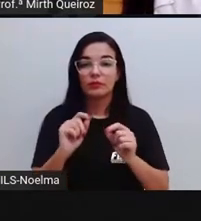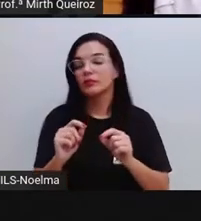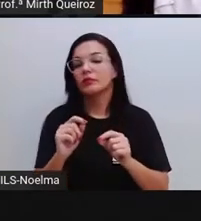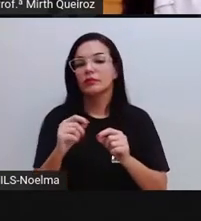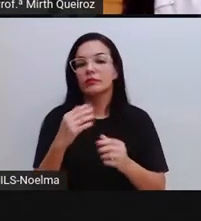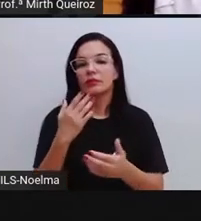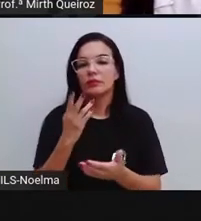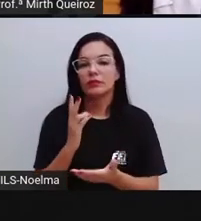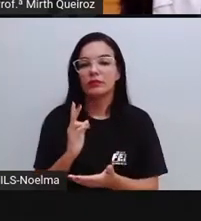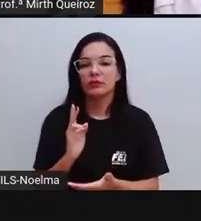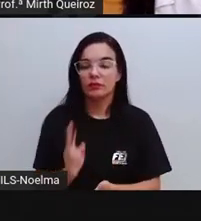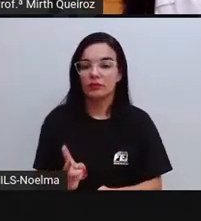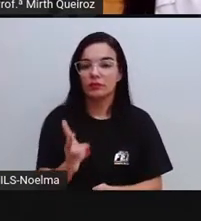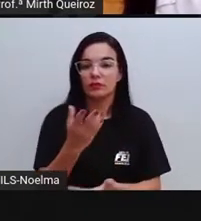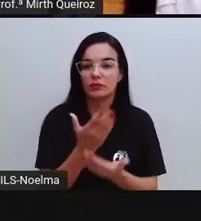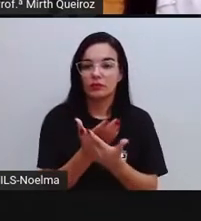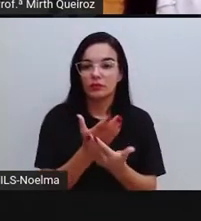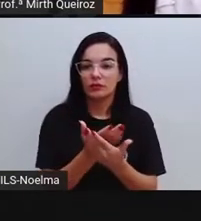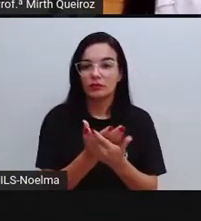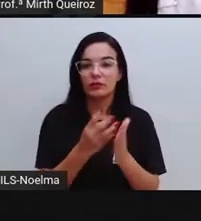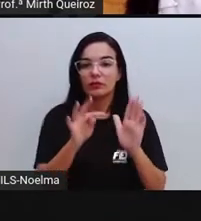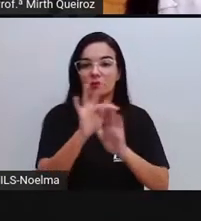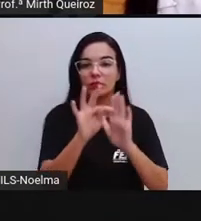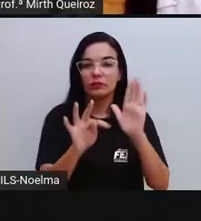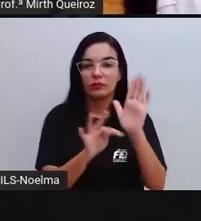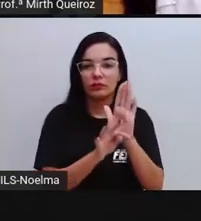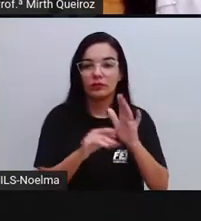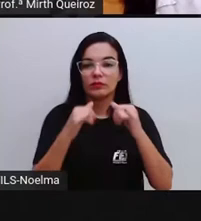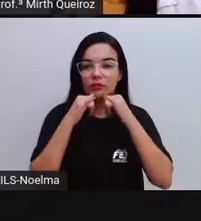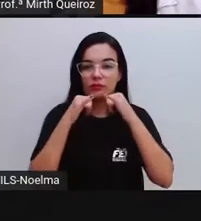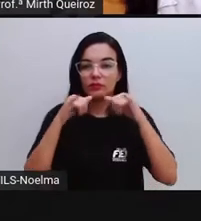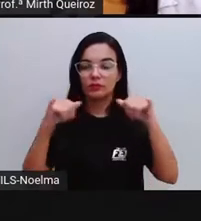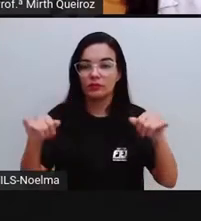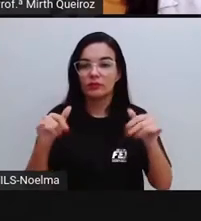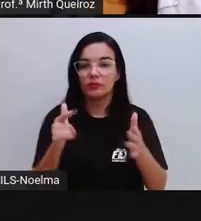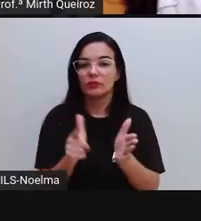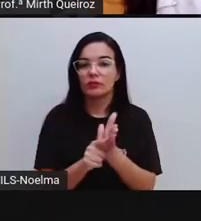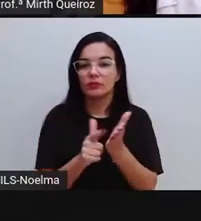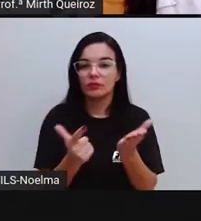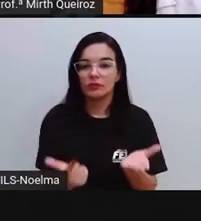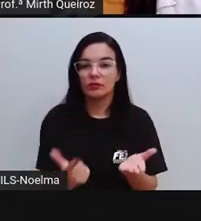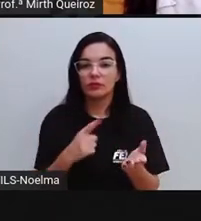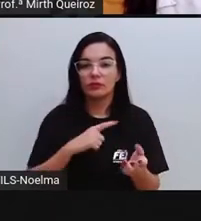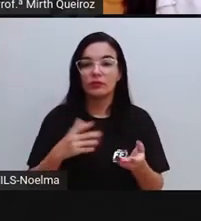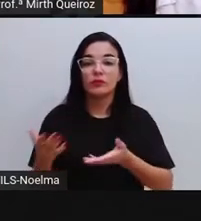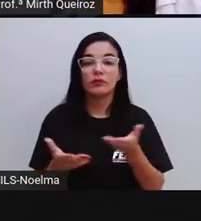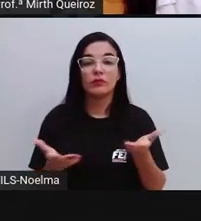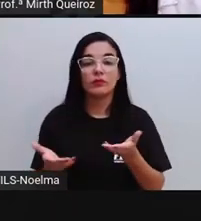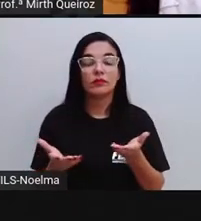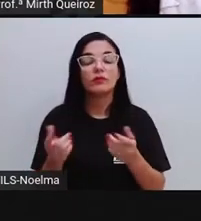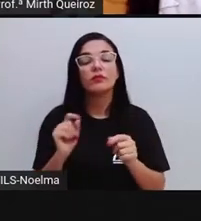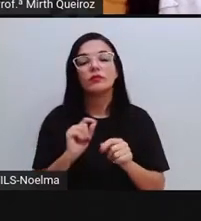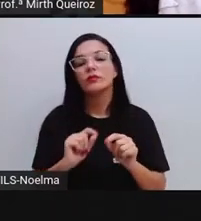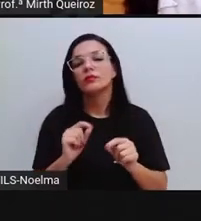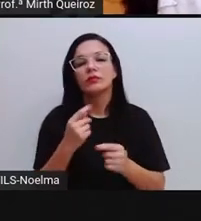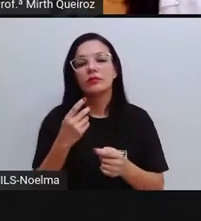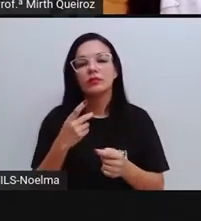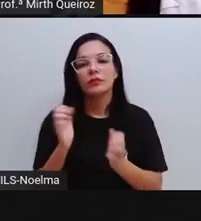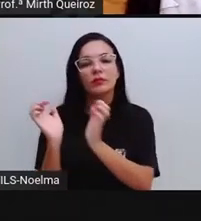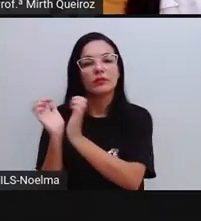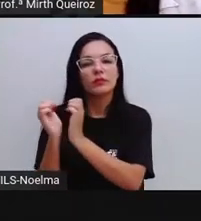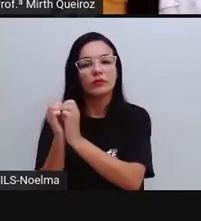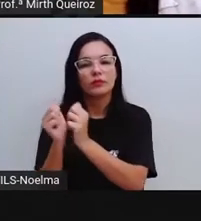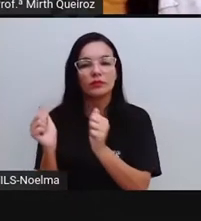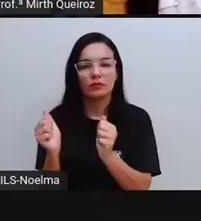textos do domínio jornalístico, a proposta de hoje é o estudo do suporte jornal e os gêneros que o